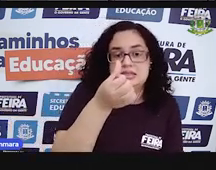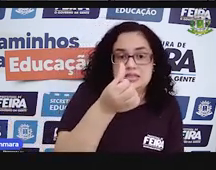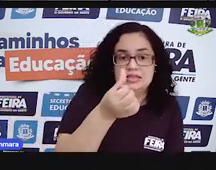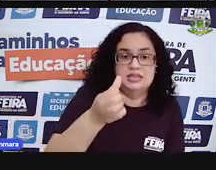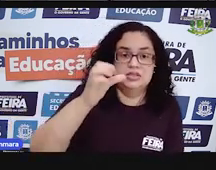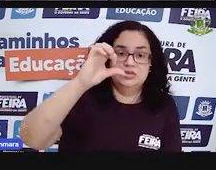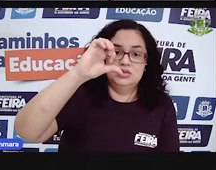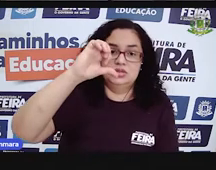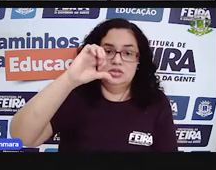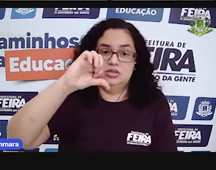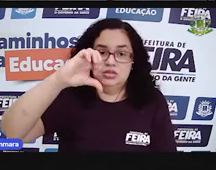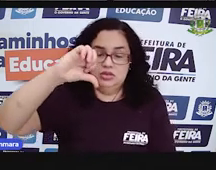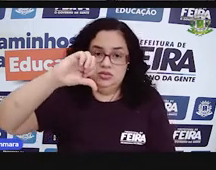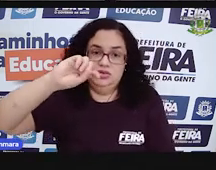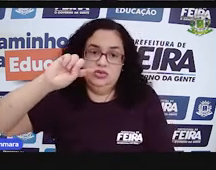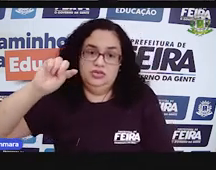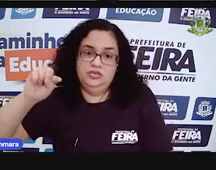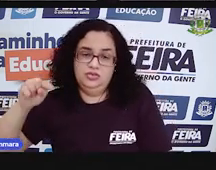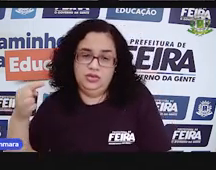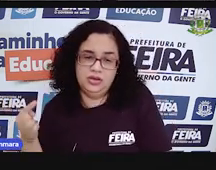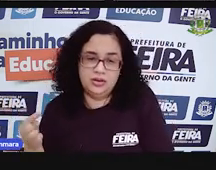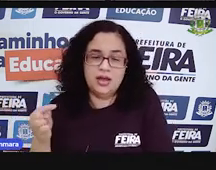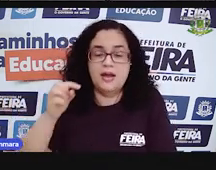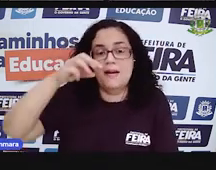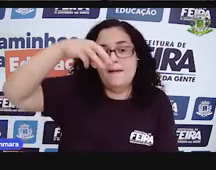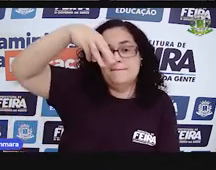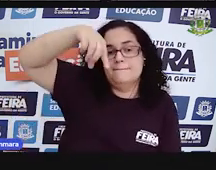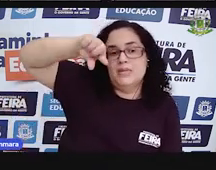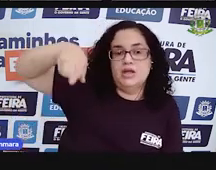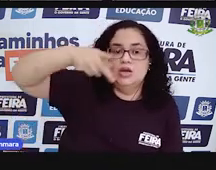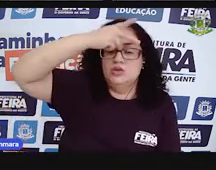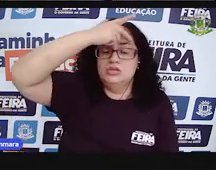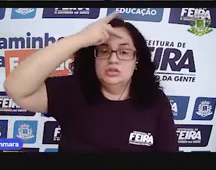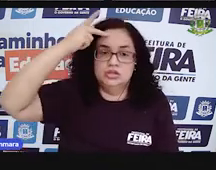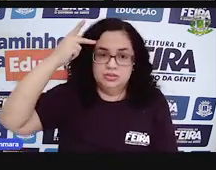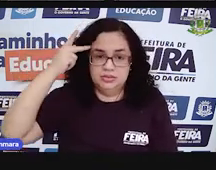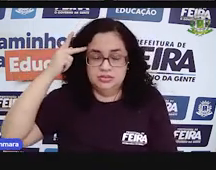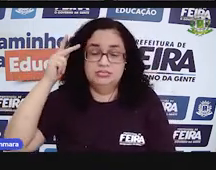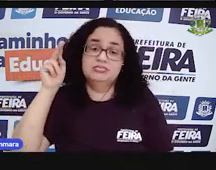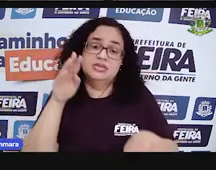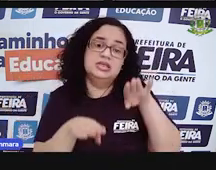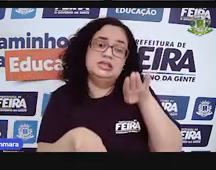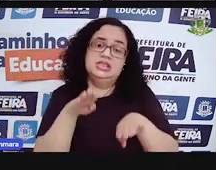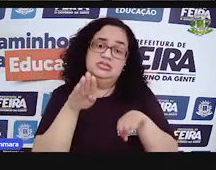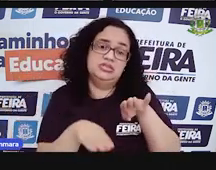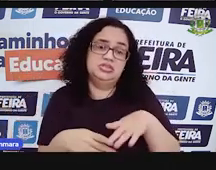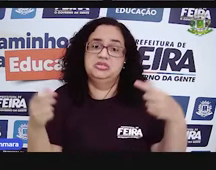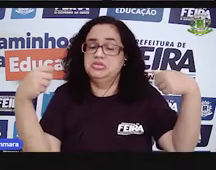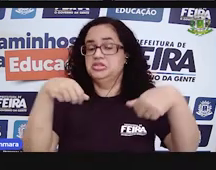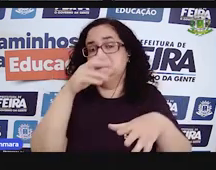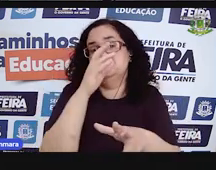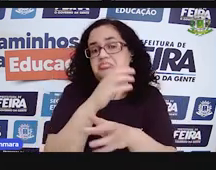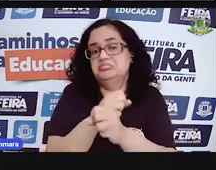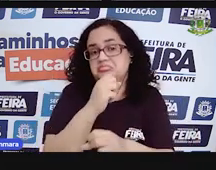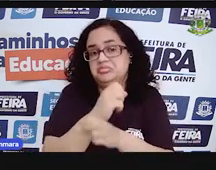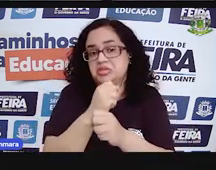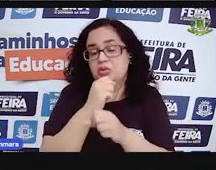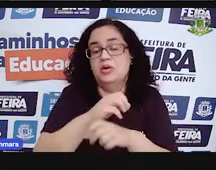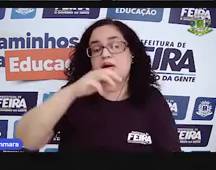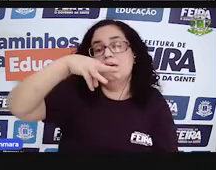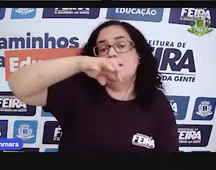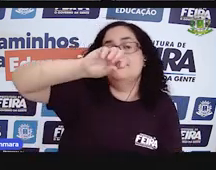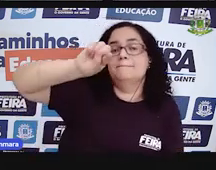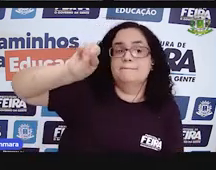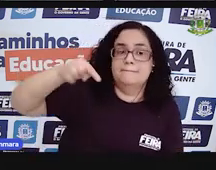690,9 milhões milhões de pessoas. Então, veja que a gente nem precisou fazer a conta com os milhões,